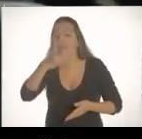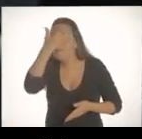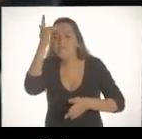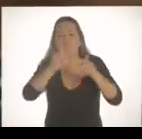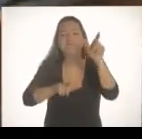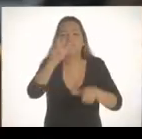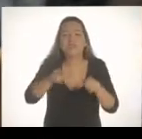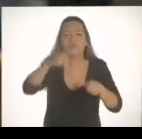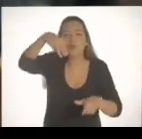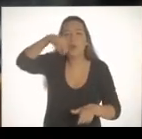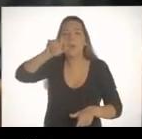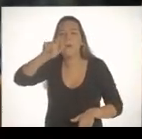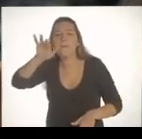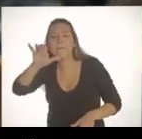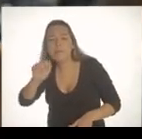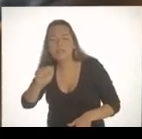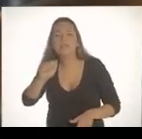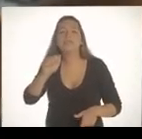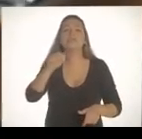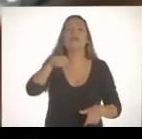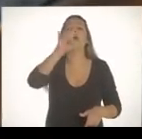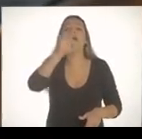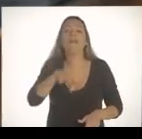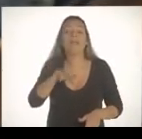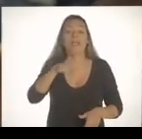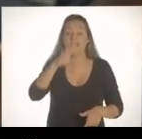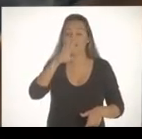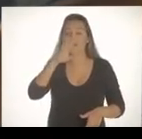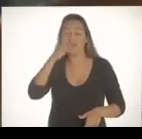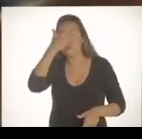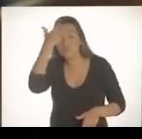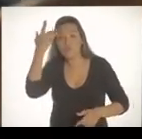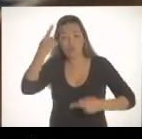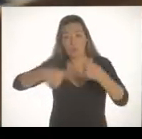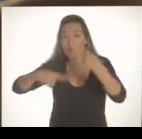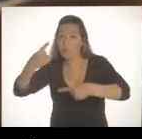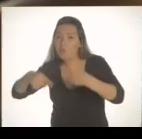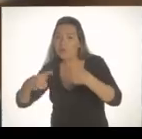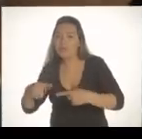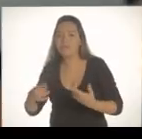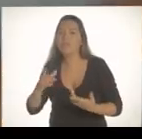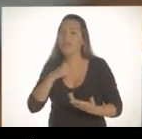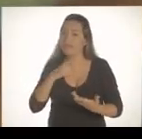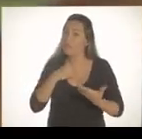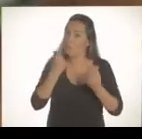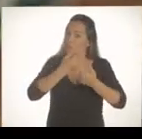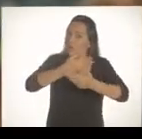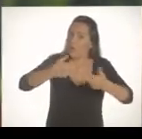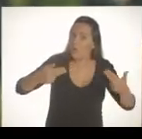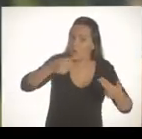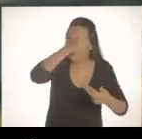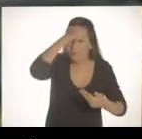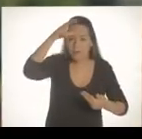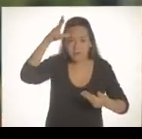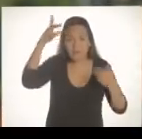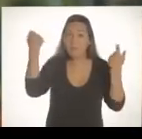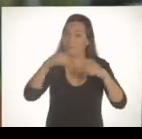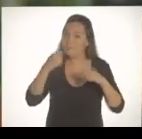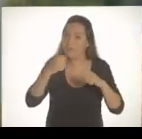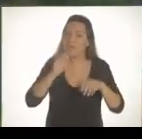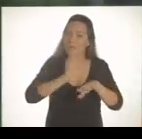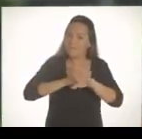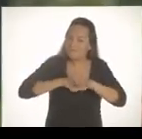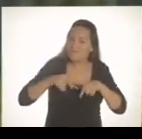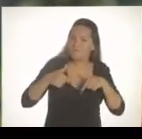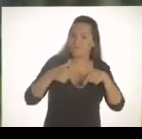quem eram os milicianos, quem eram as vítimas, quem eram os braços políticos. Tem muita coisa que o prefeito pode fazer e deve